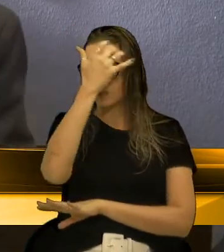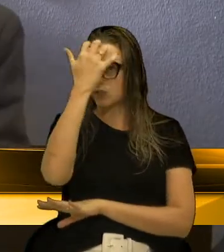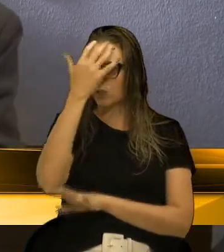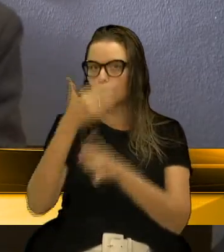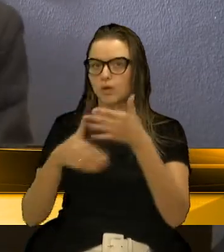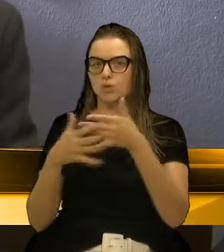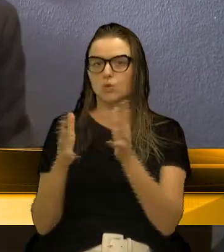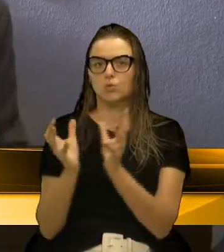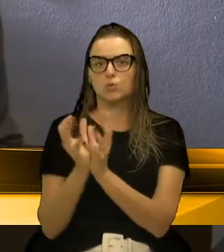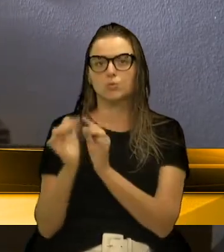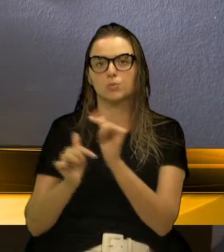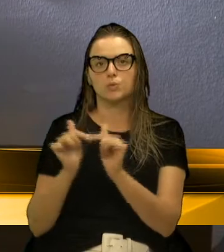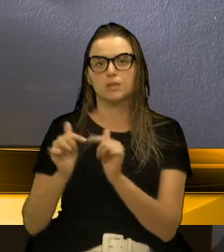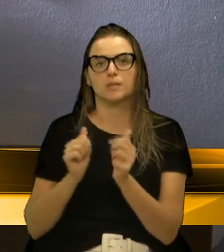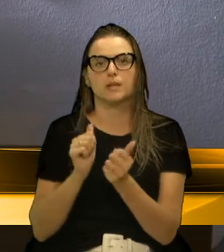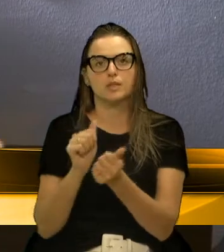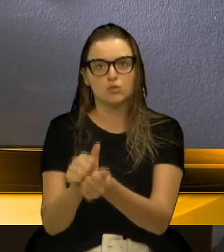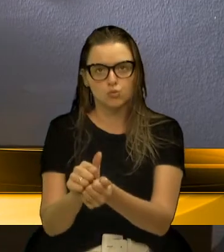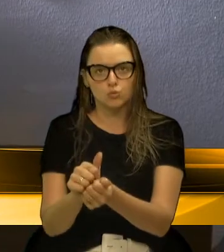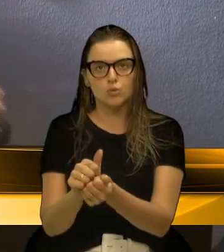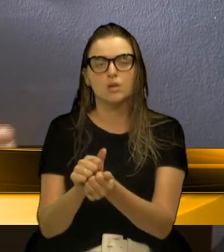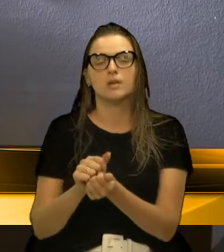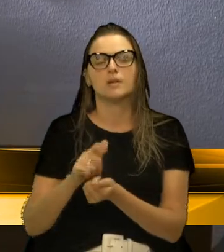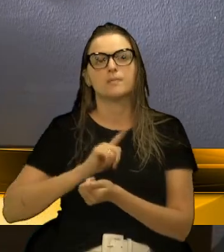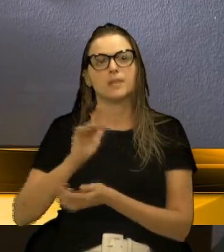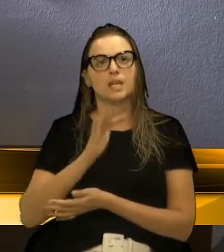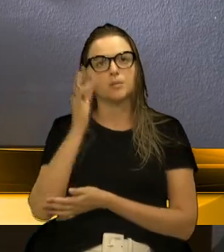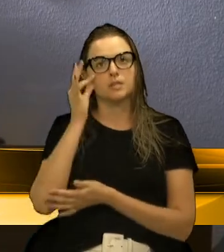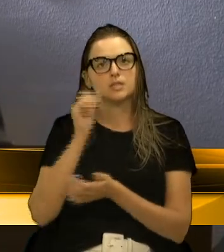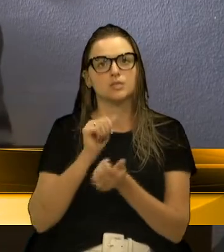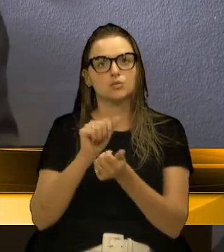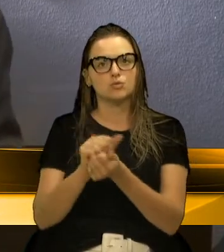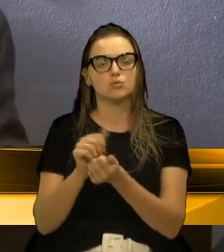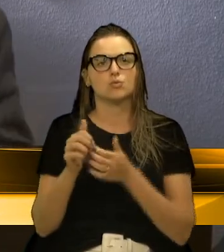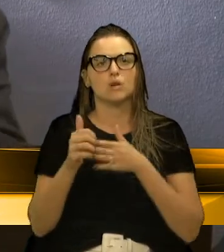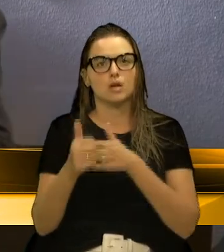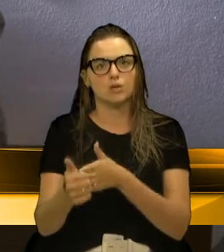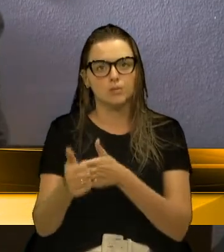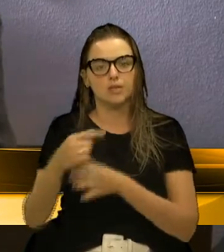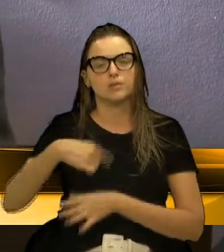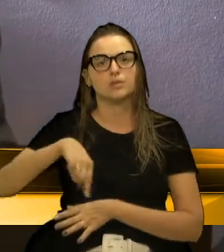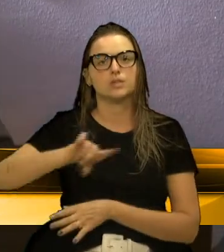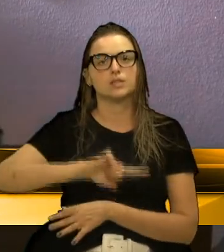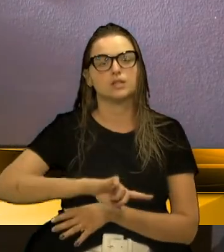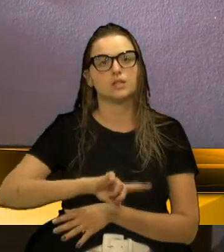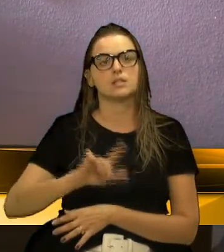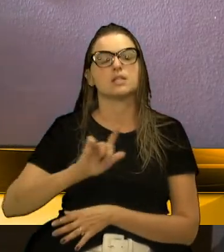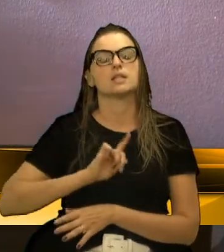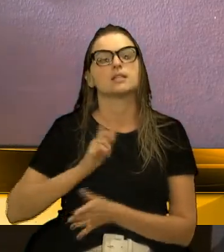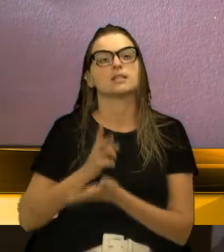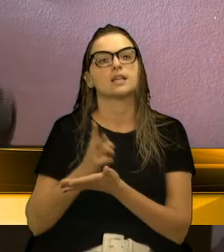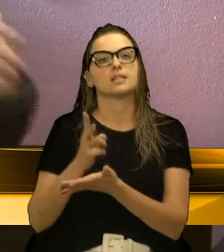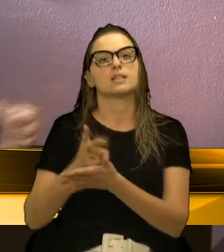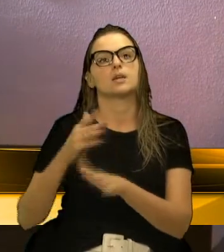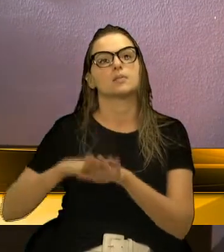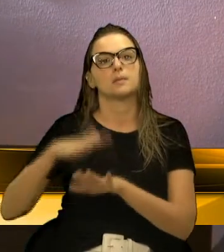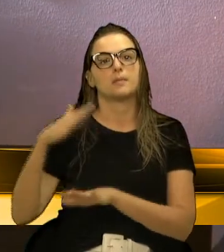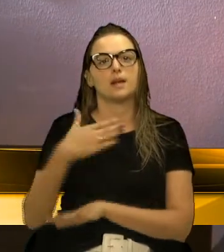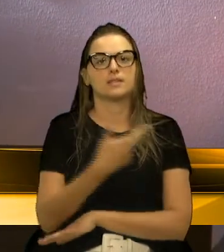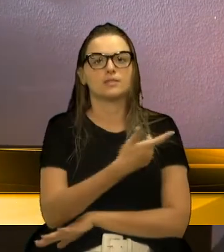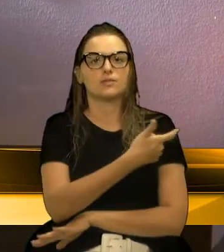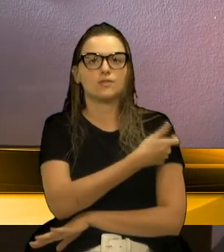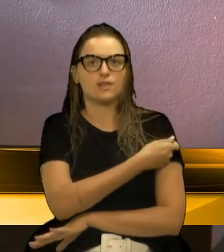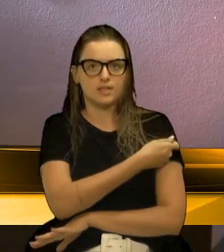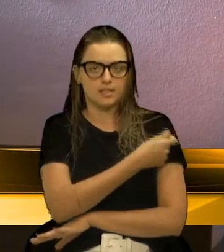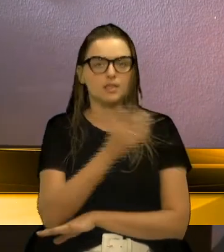que esperamos aí que esteja presente, junto, acompanhando, e que a possa ter cada vez mais vacinas para a